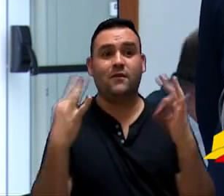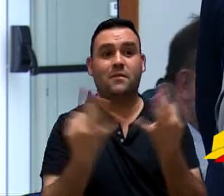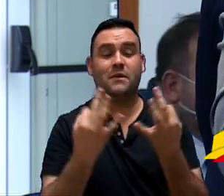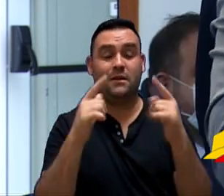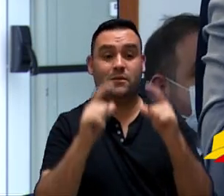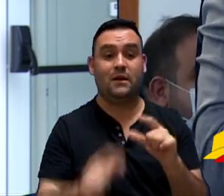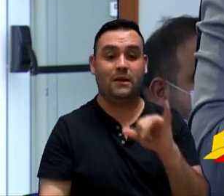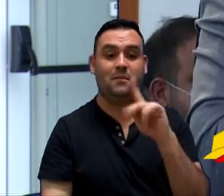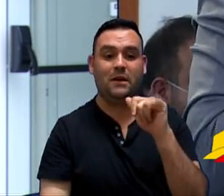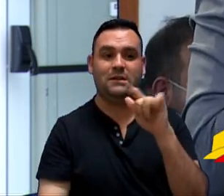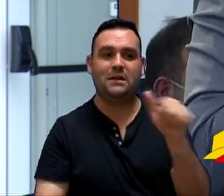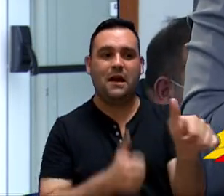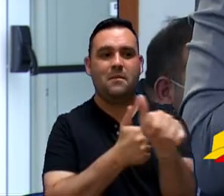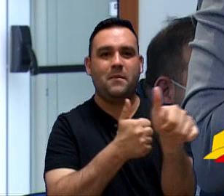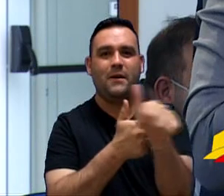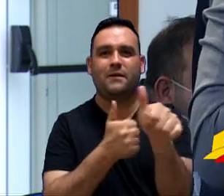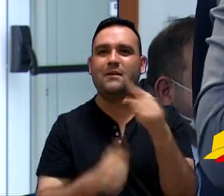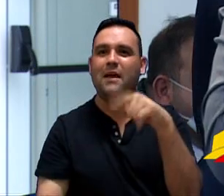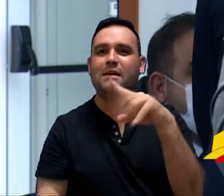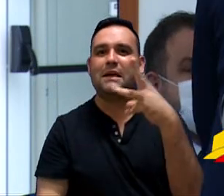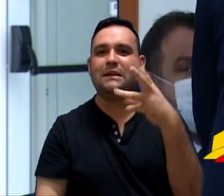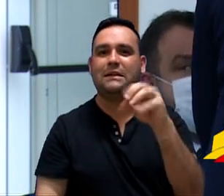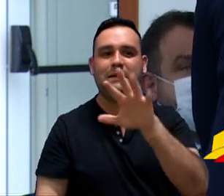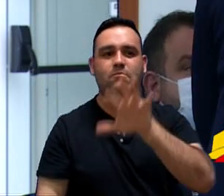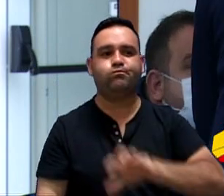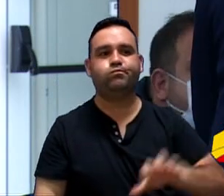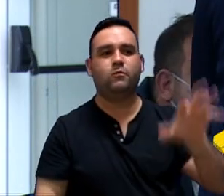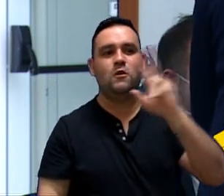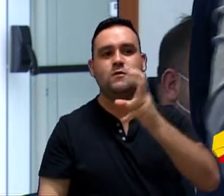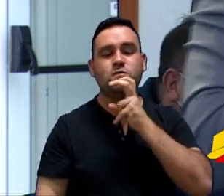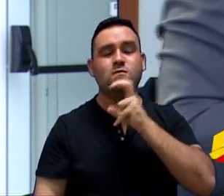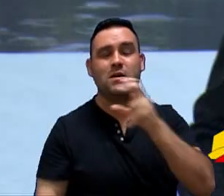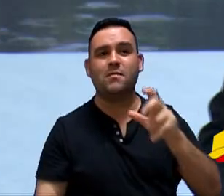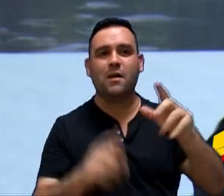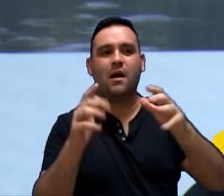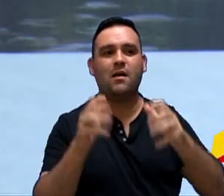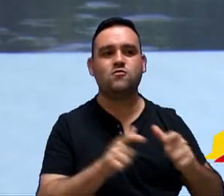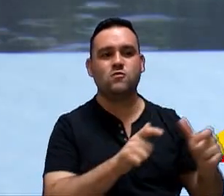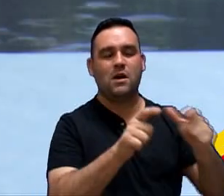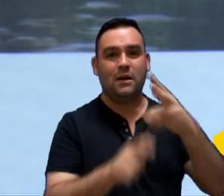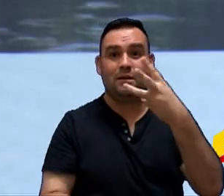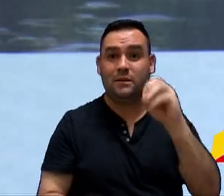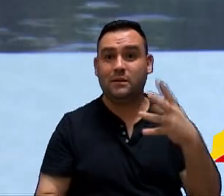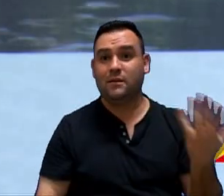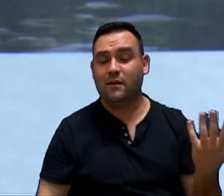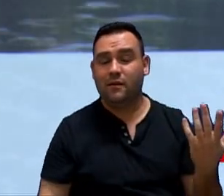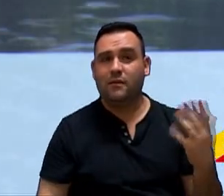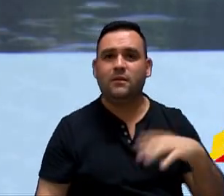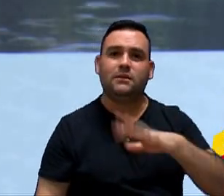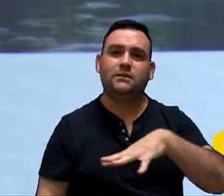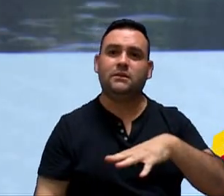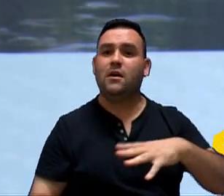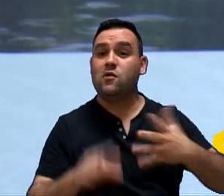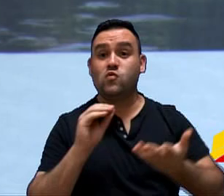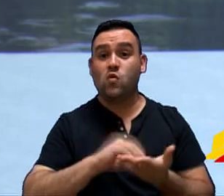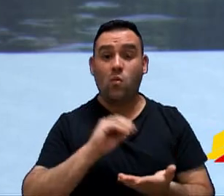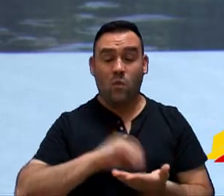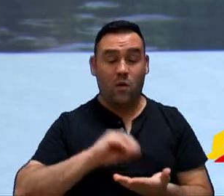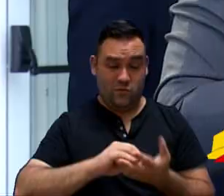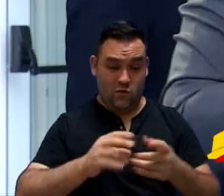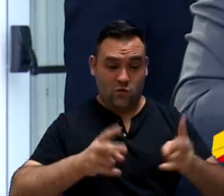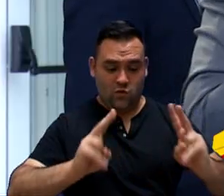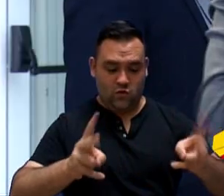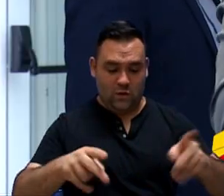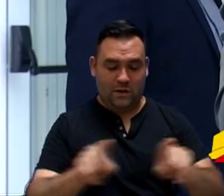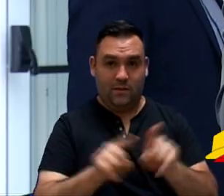Ipatinga, que é vizinho. São 30 núcleos na cidade de Sorocaba, verdadeira. Por isso que não dá para mudar. Olha aí, o João... Primo, o que não pode, Silvano,